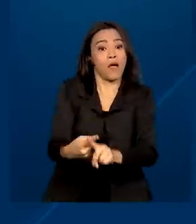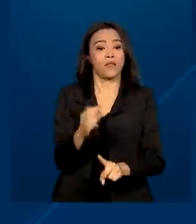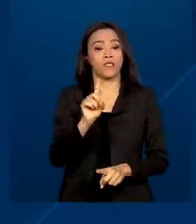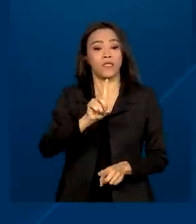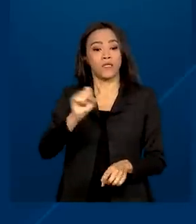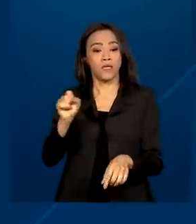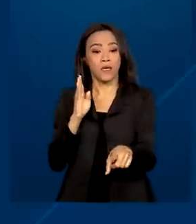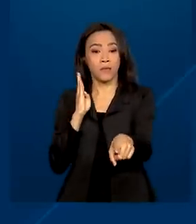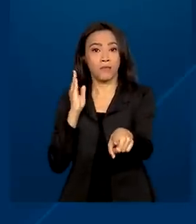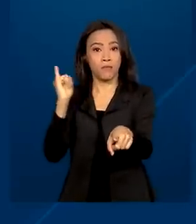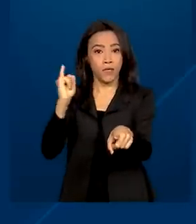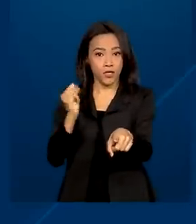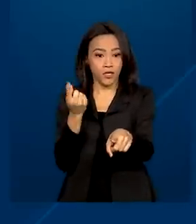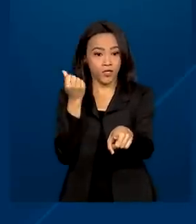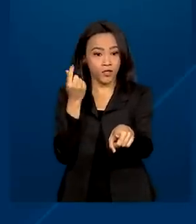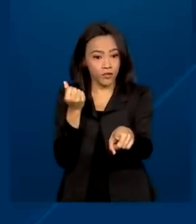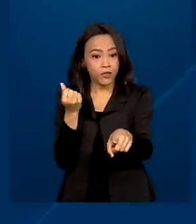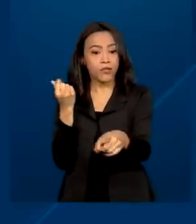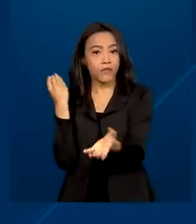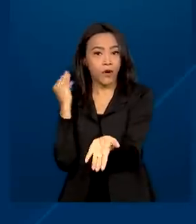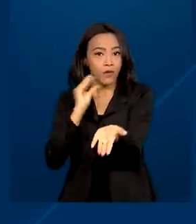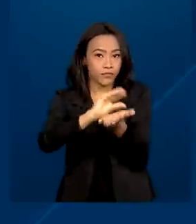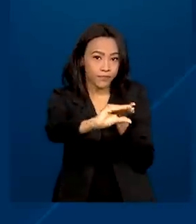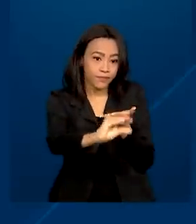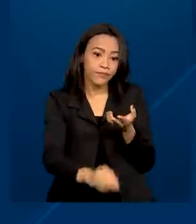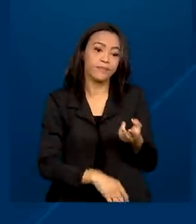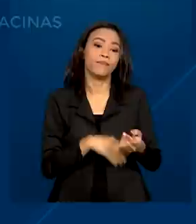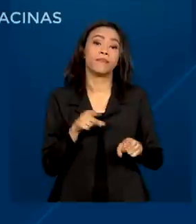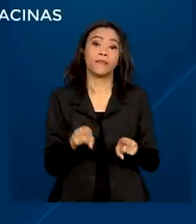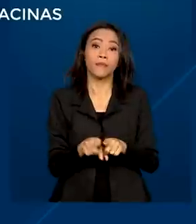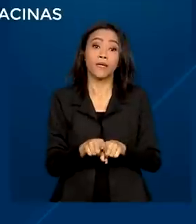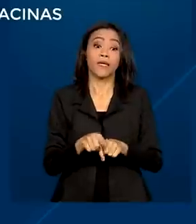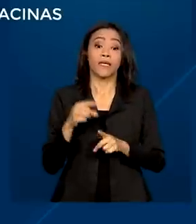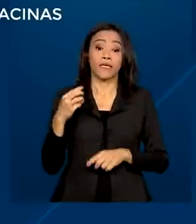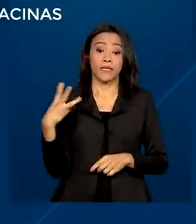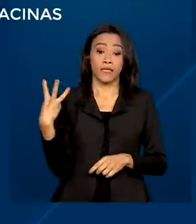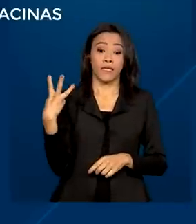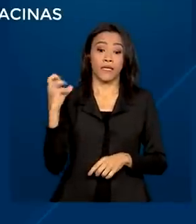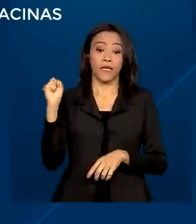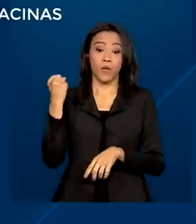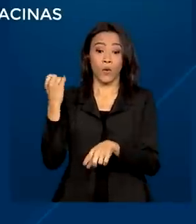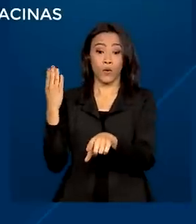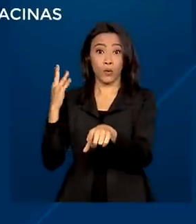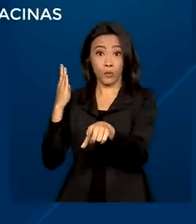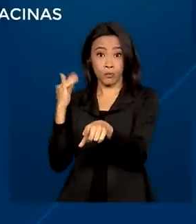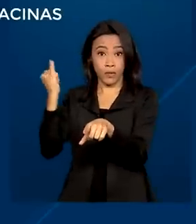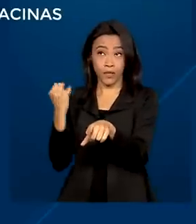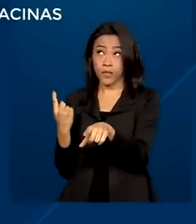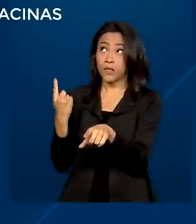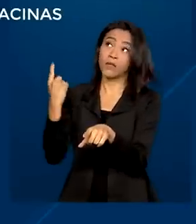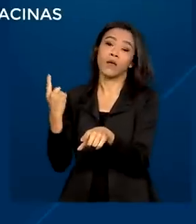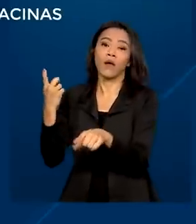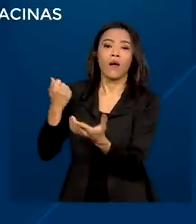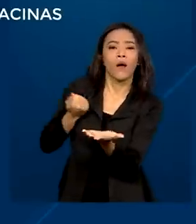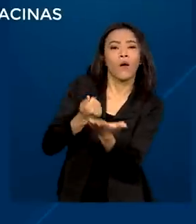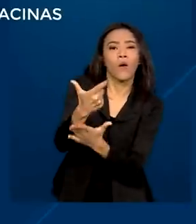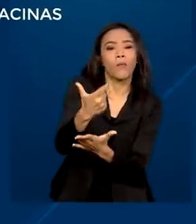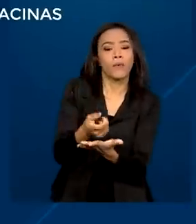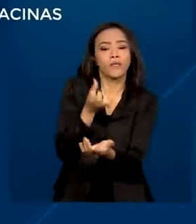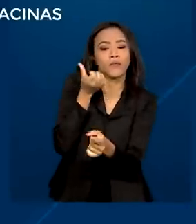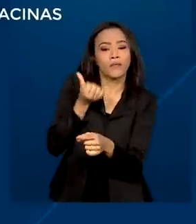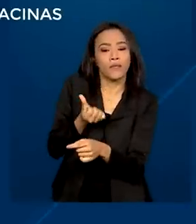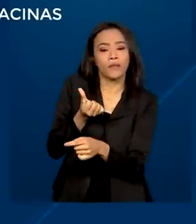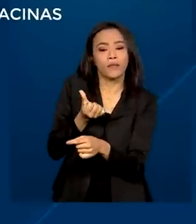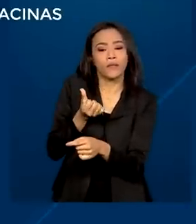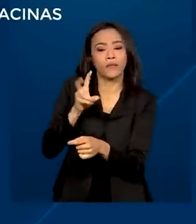bilhões em crédito extraordinário, pelo menos 38 bilhões destinados à compra de 650